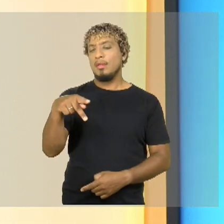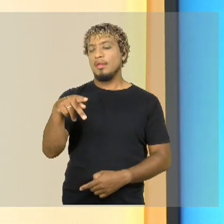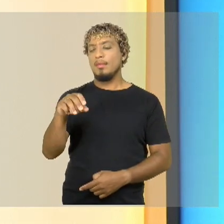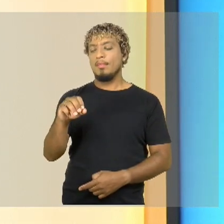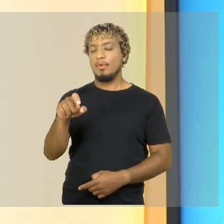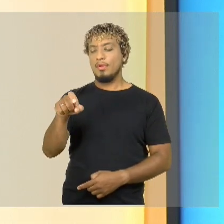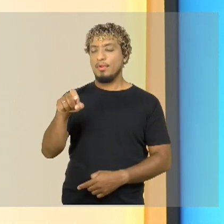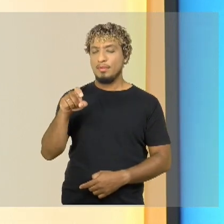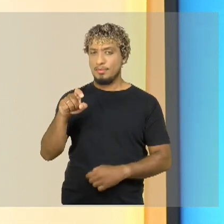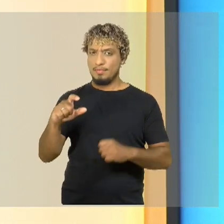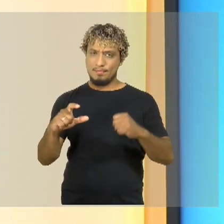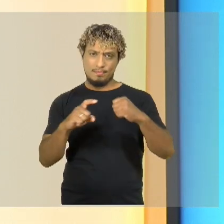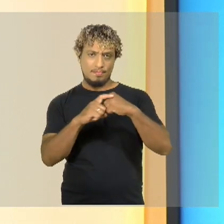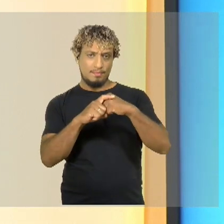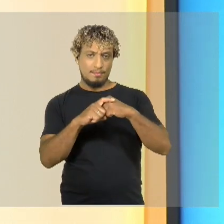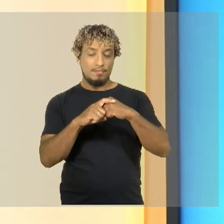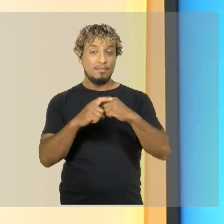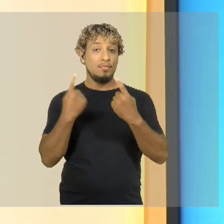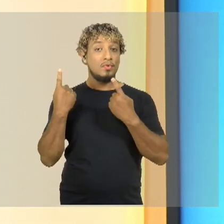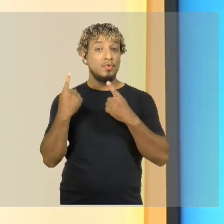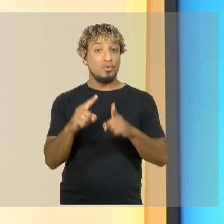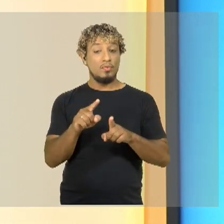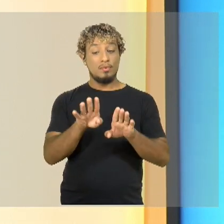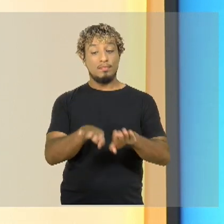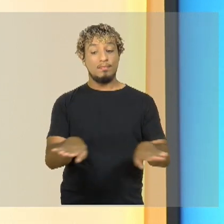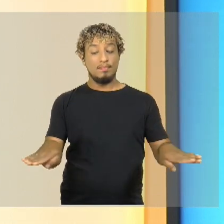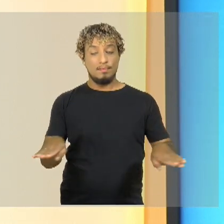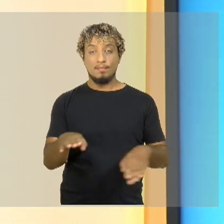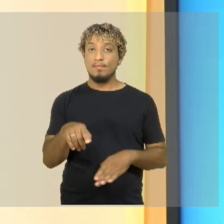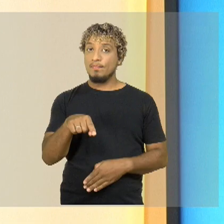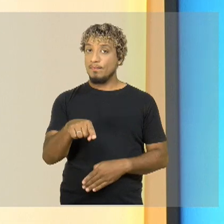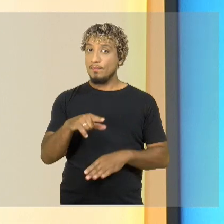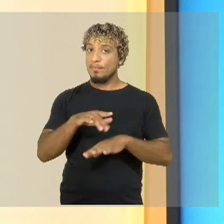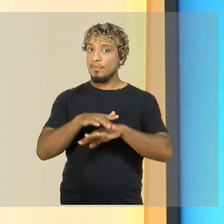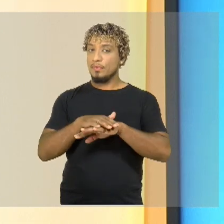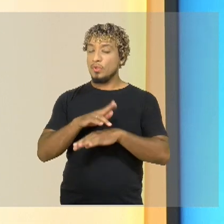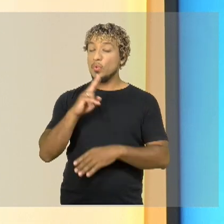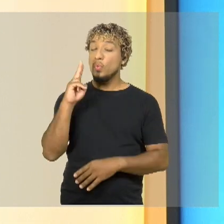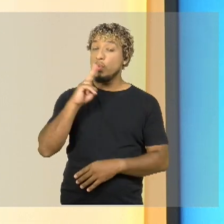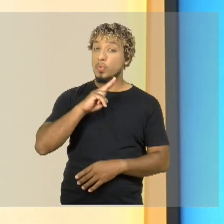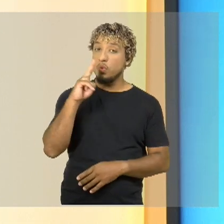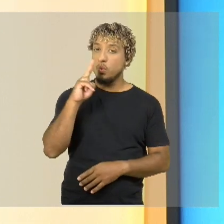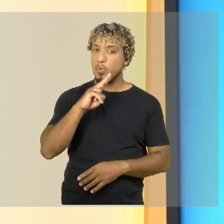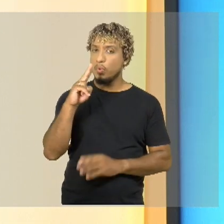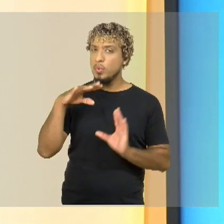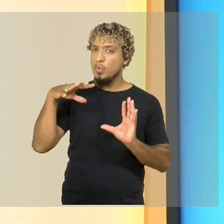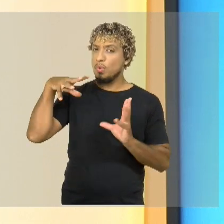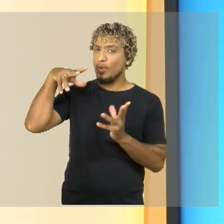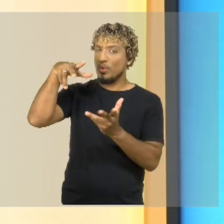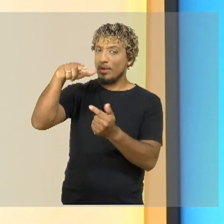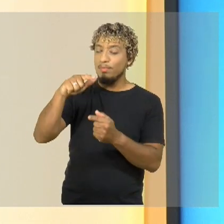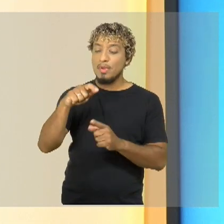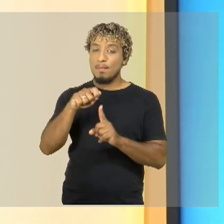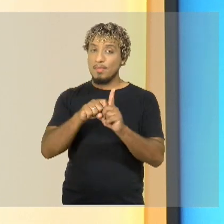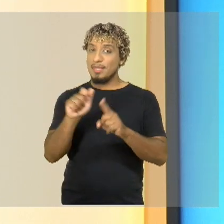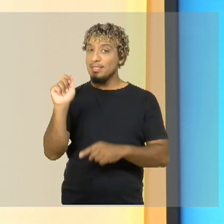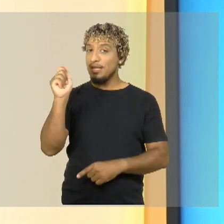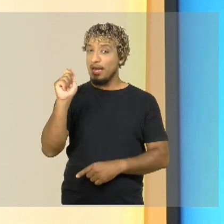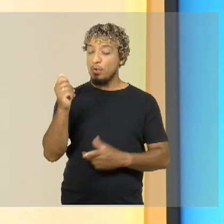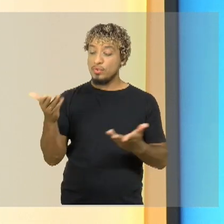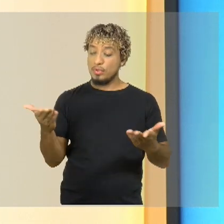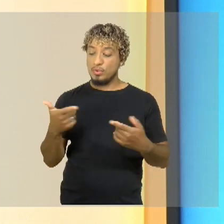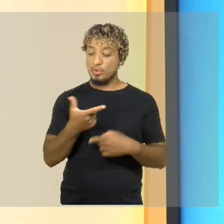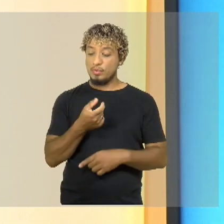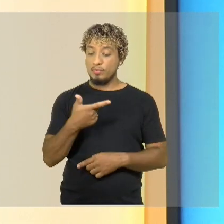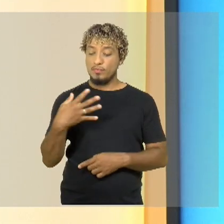o público infantil. A doença foi declarada emergência global em agosto deste ano. No Maranhão, o